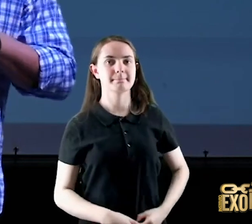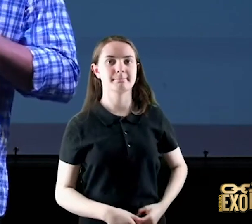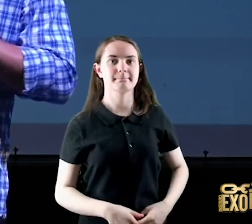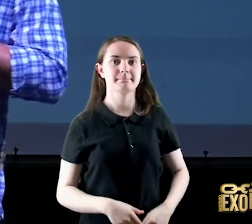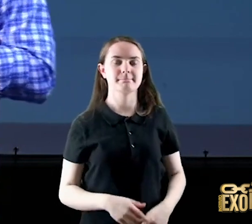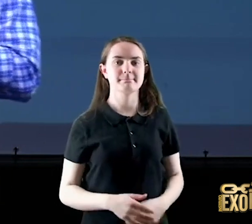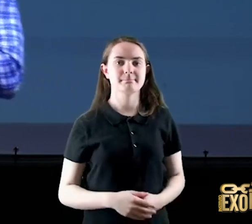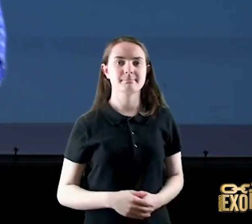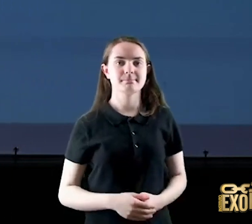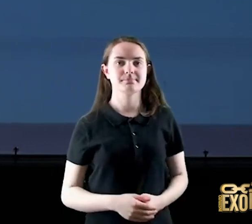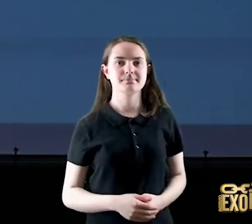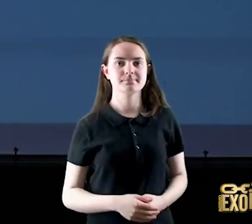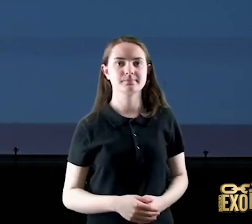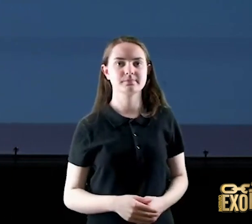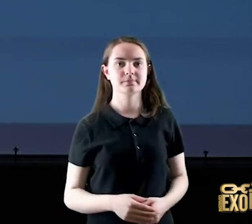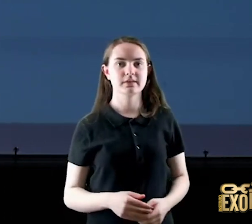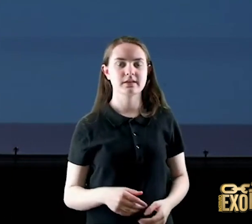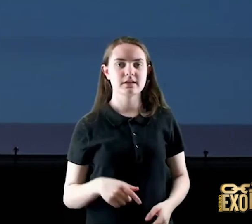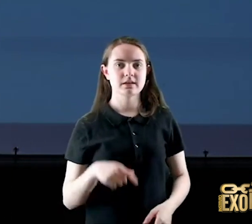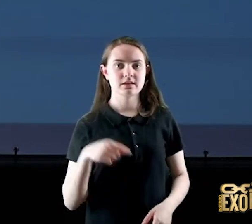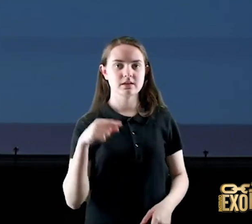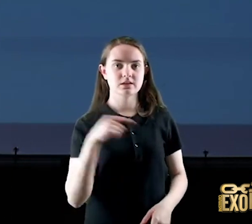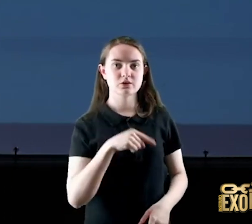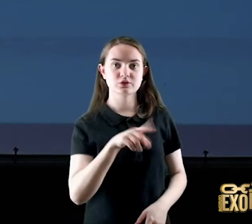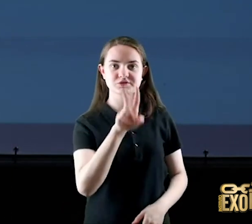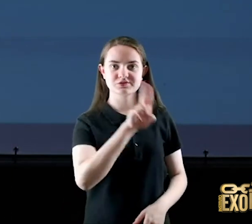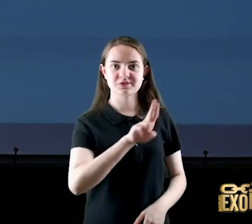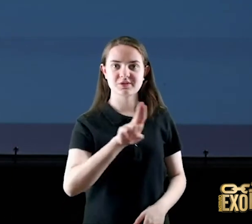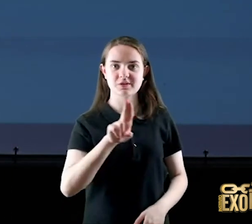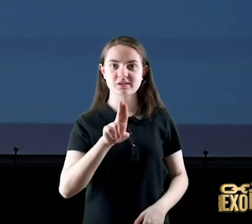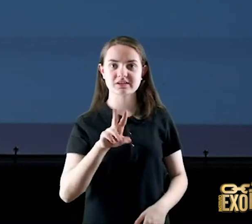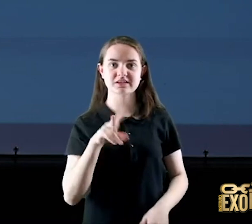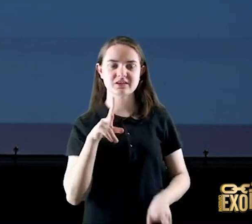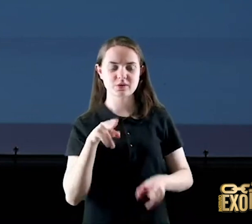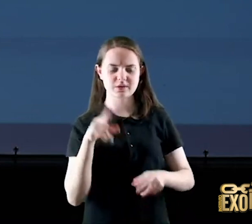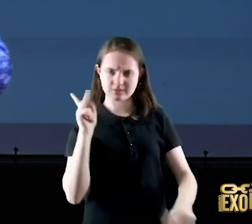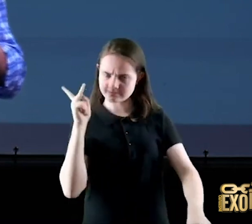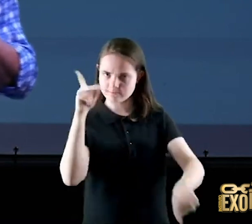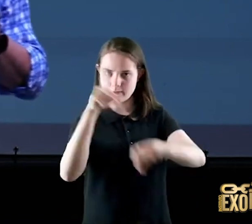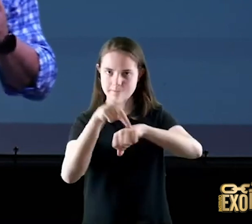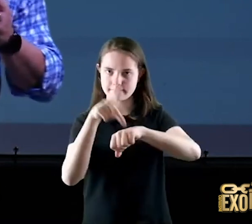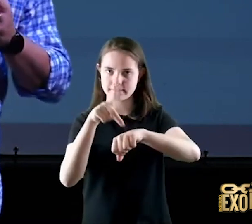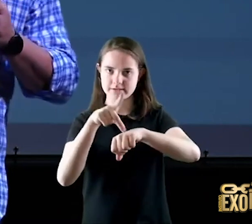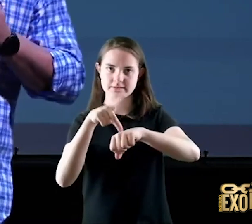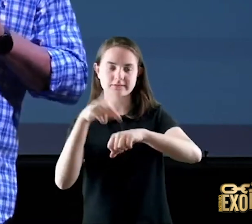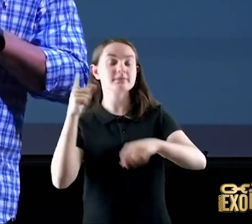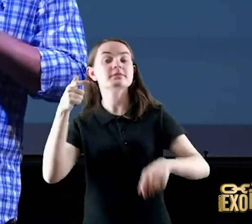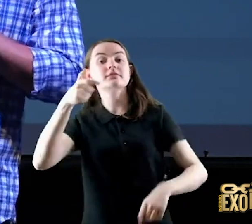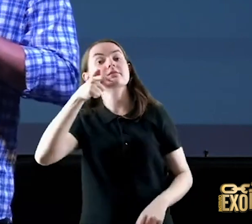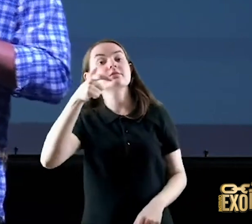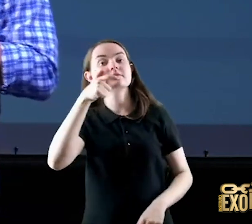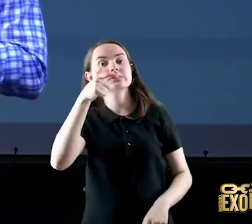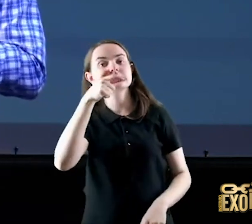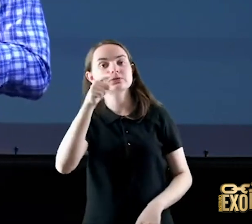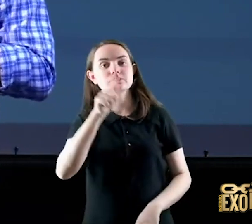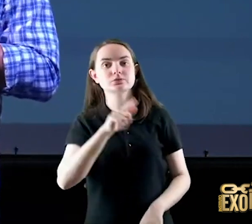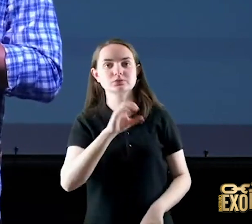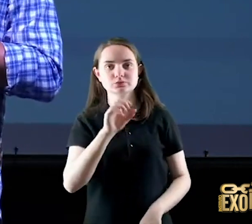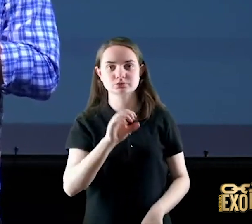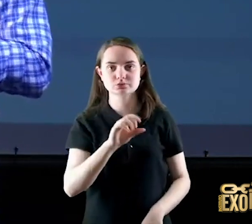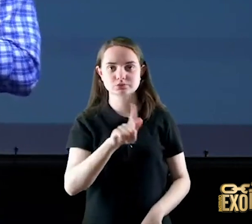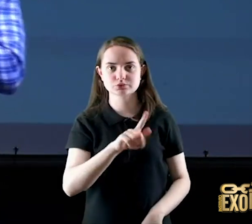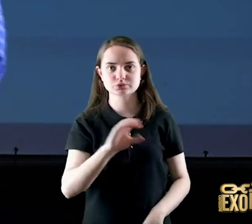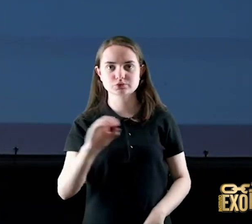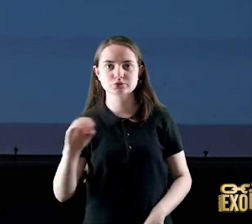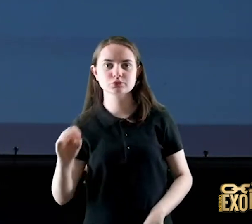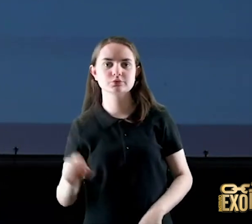ela era chamada de a rocha sabia disso? se você procurar assim entra no Google depois diz assim prisão